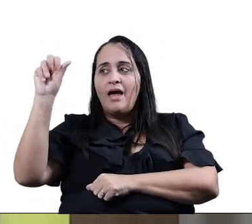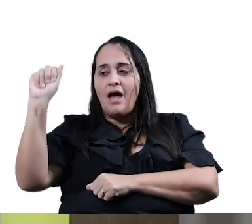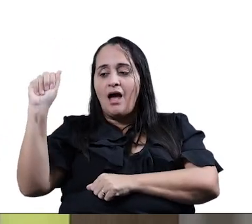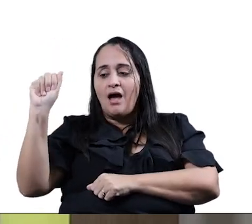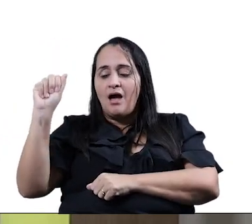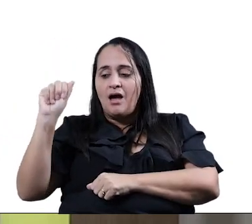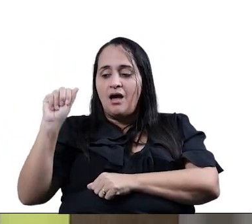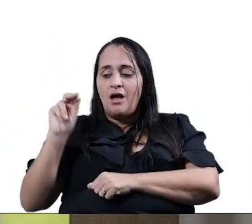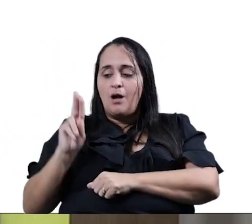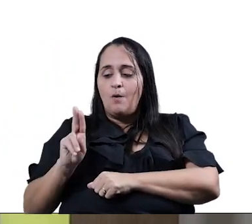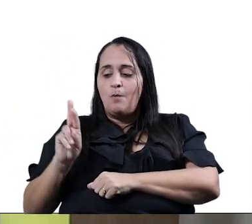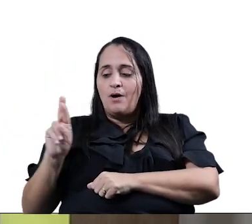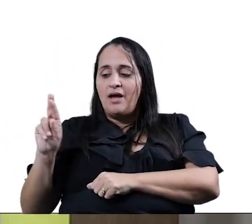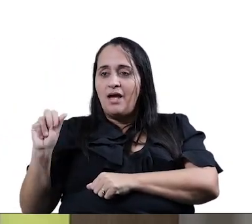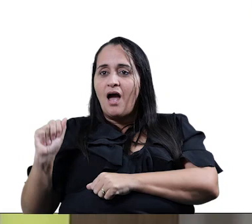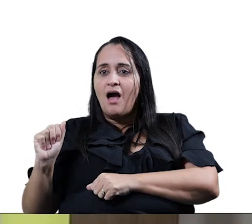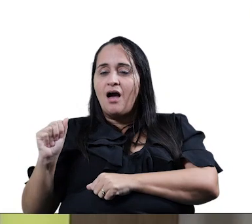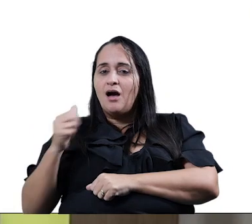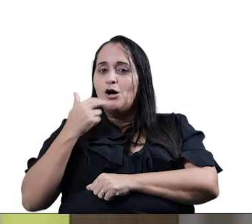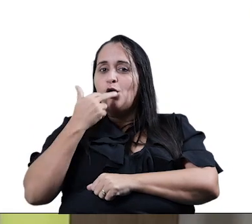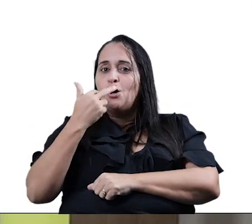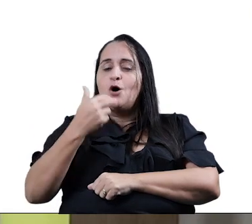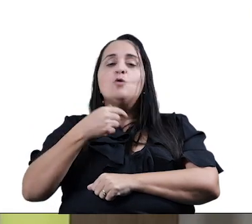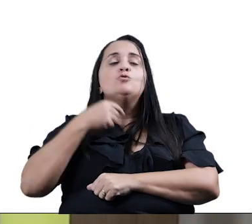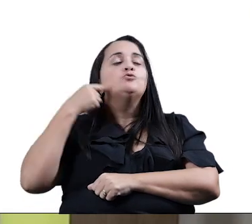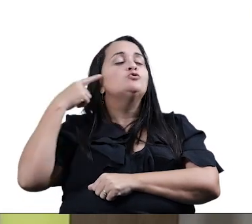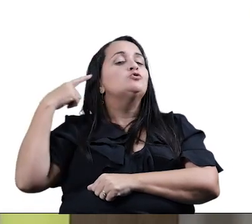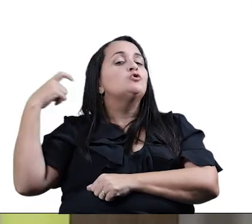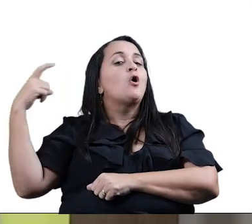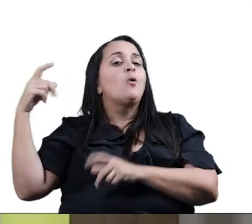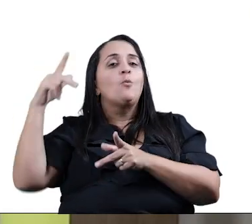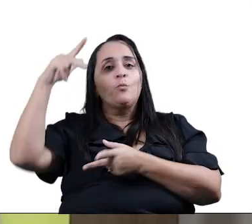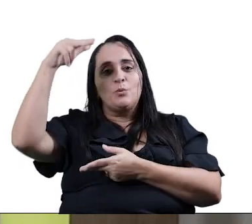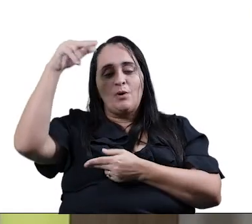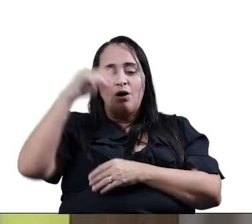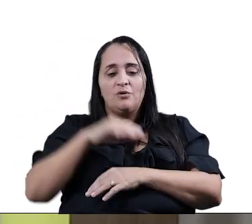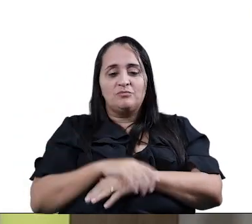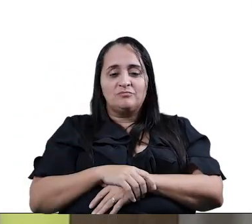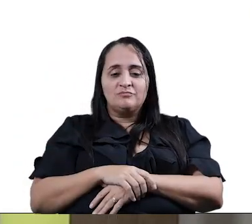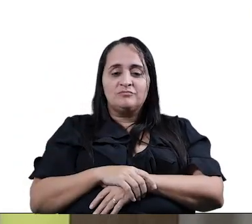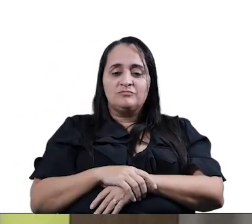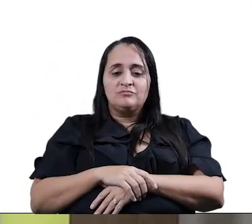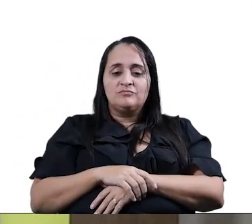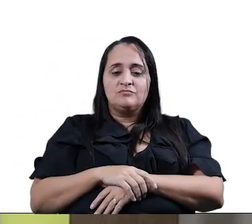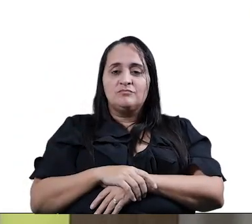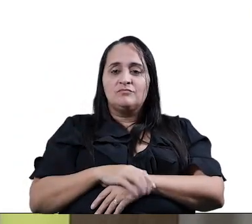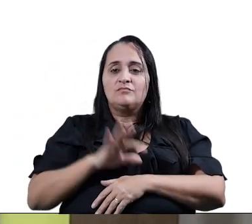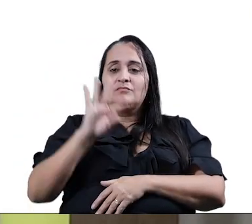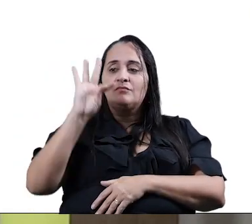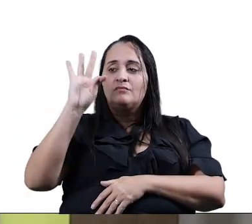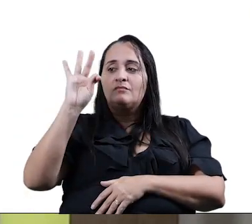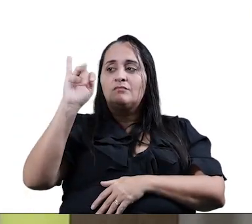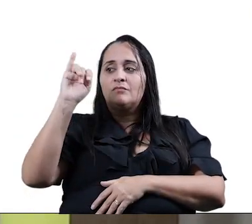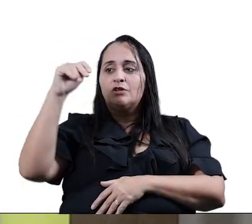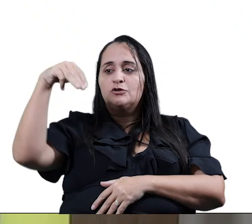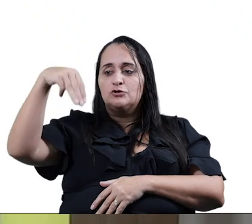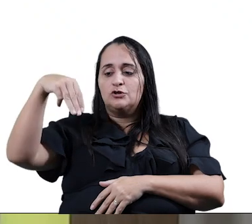tura e o dura estão tendo o mesmo som Cetim Cetim Capim O Tim Pim